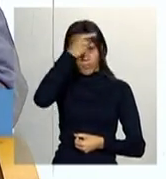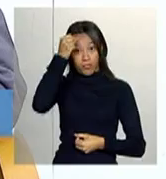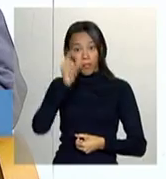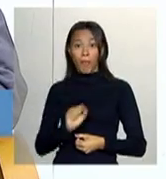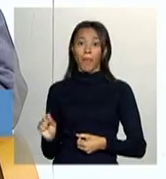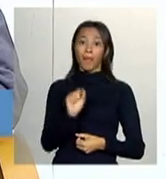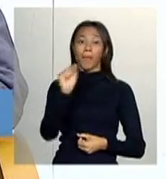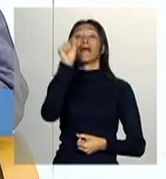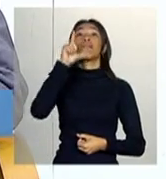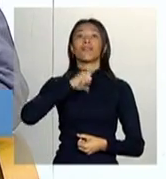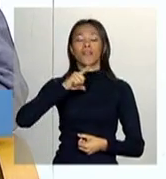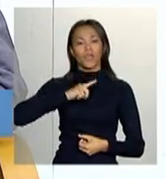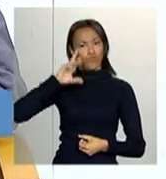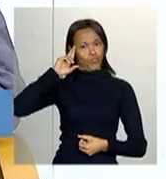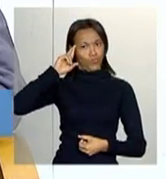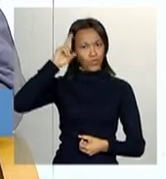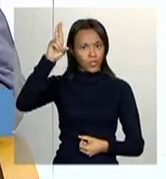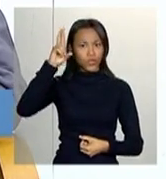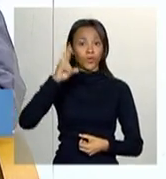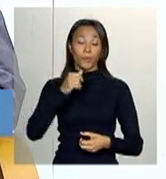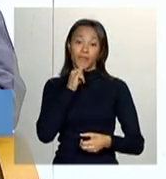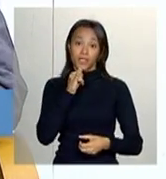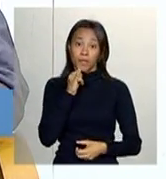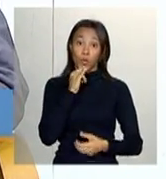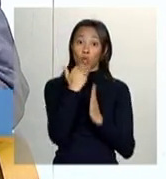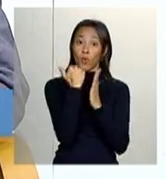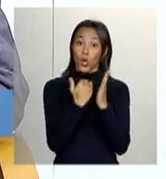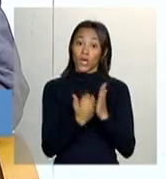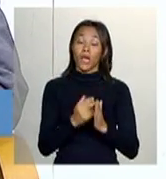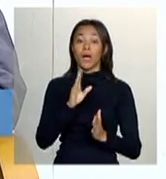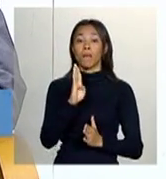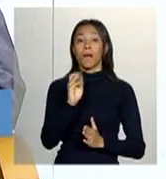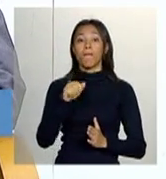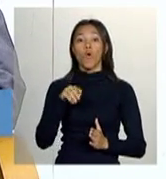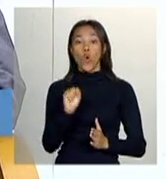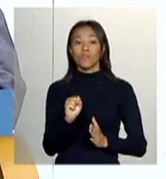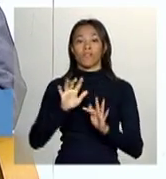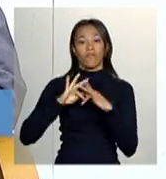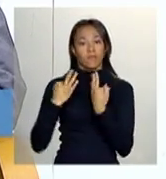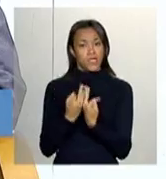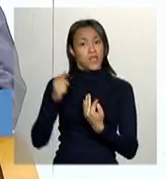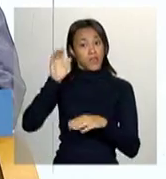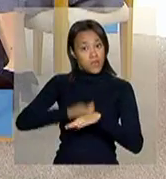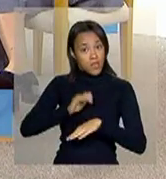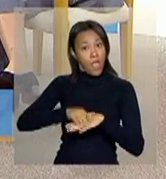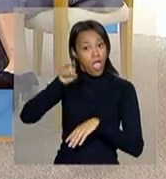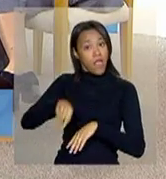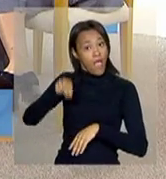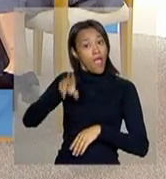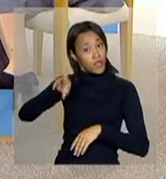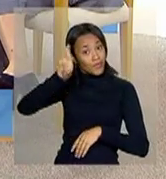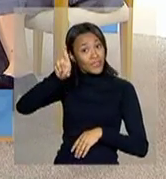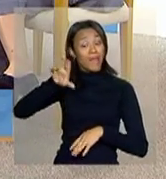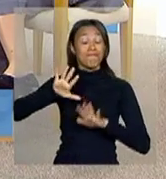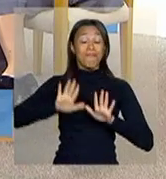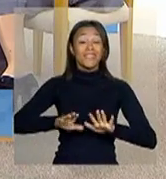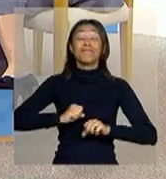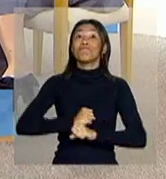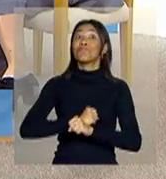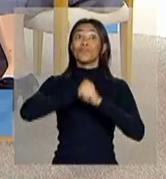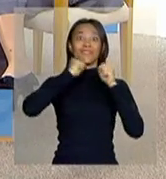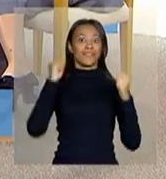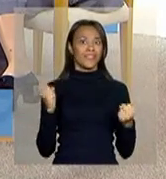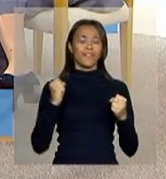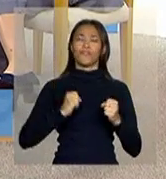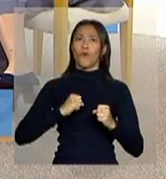um gestor do programa Bolsa Família e do cadastro, e que ele é o responsável por isso. Só que nós sabemos que é impossível, em